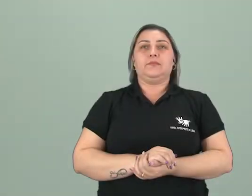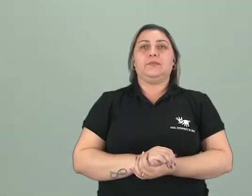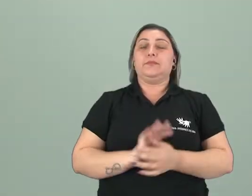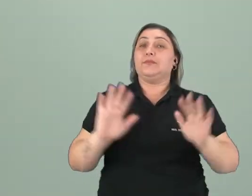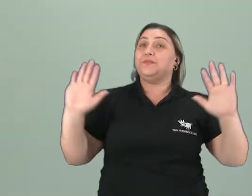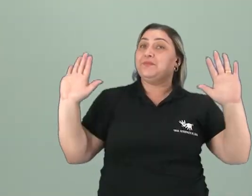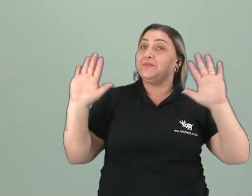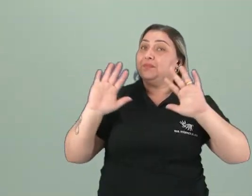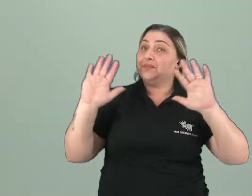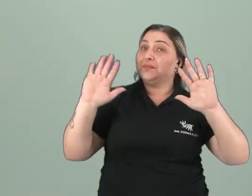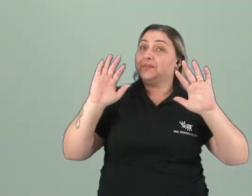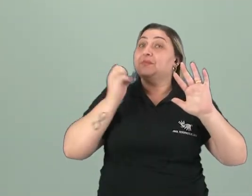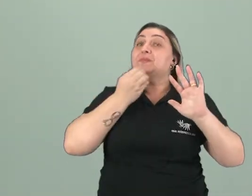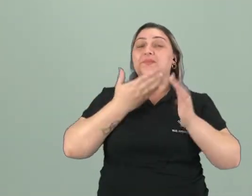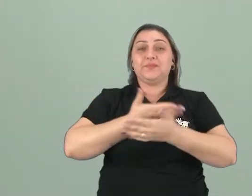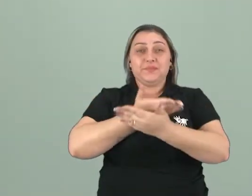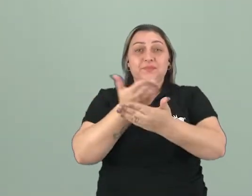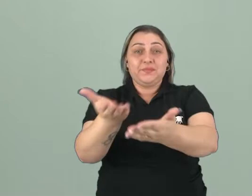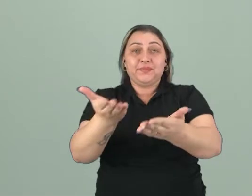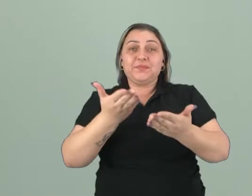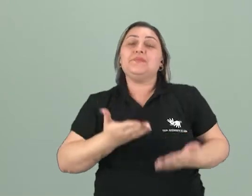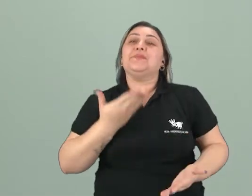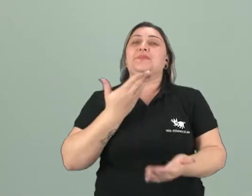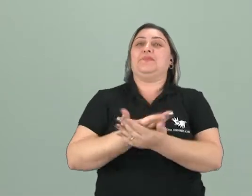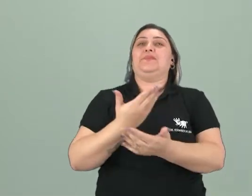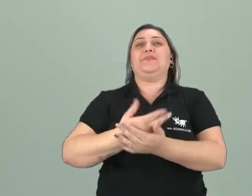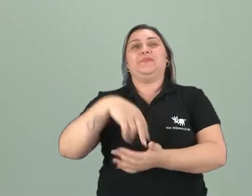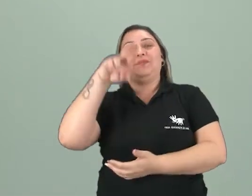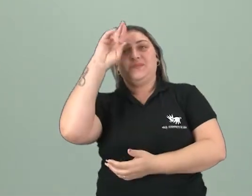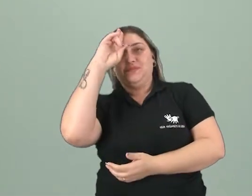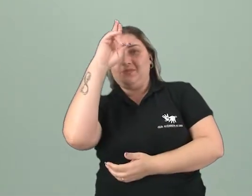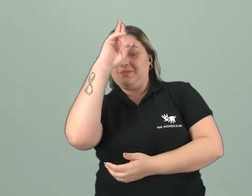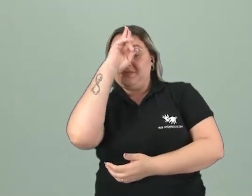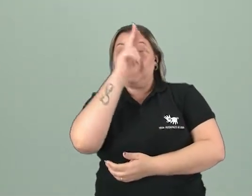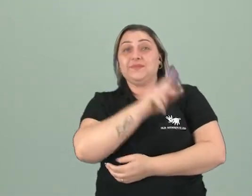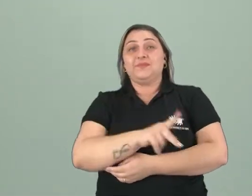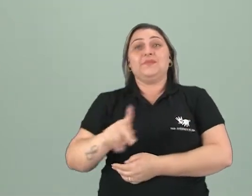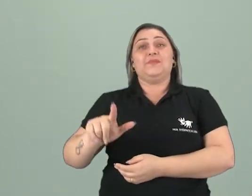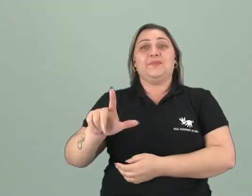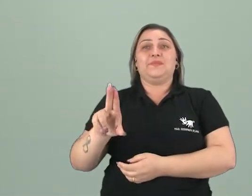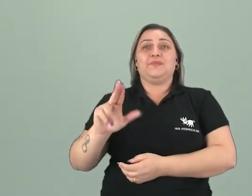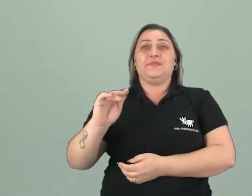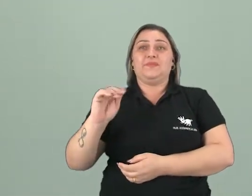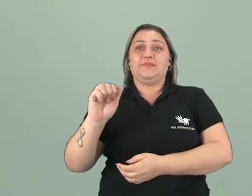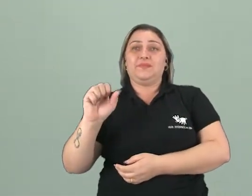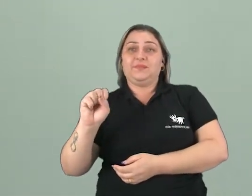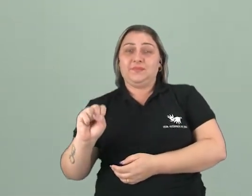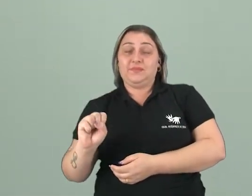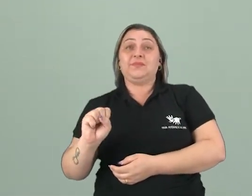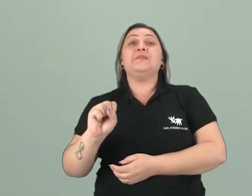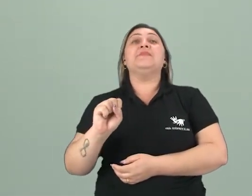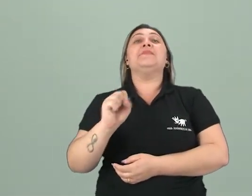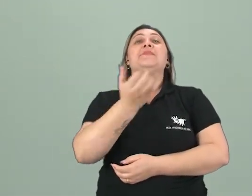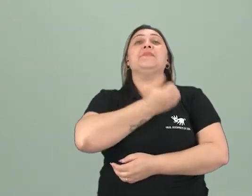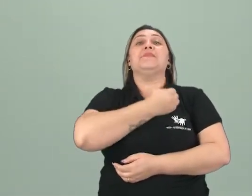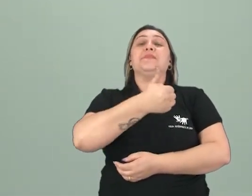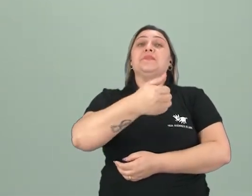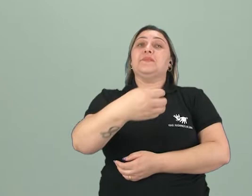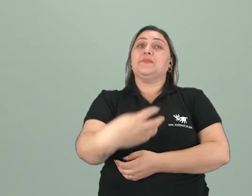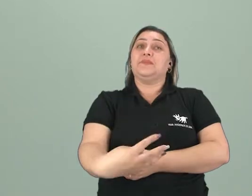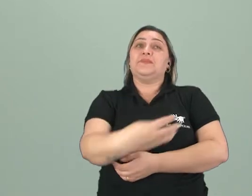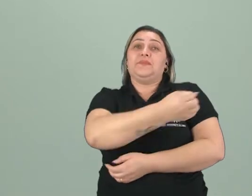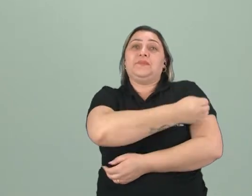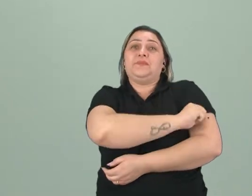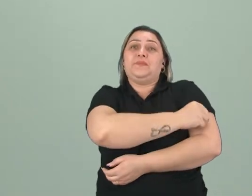Oi, oi, galerinha! Sejam muito bem-vindos a mais uma aula de História. Eu sou o professor Lucas e já estamos na nossa 13ª aula